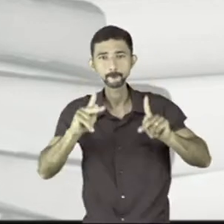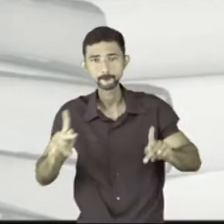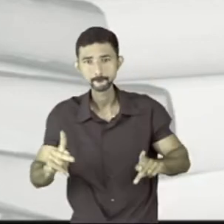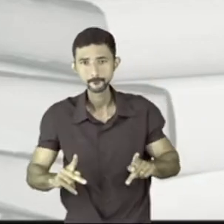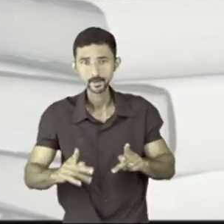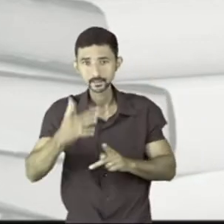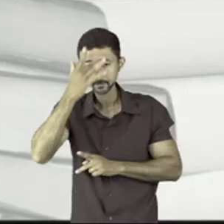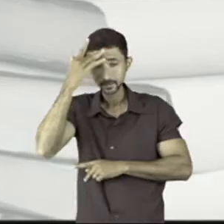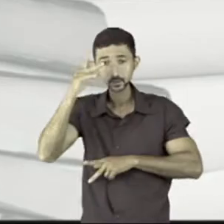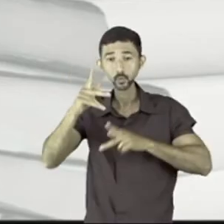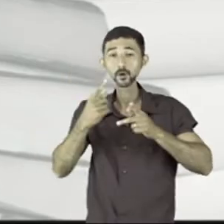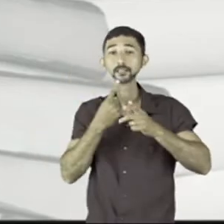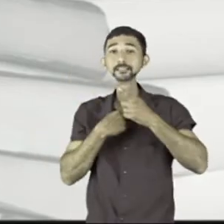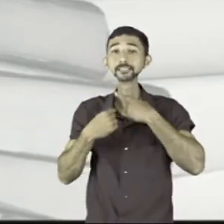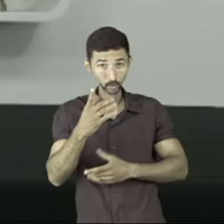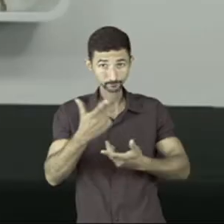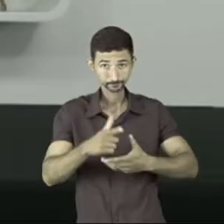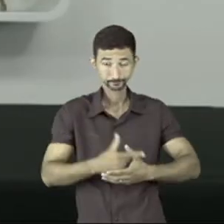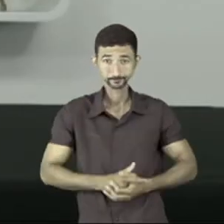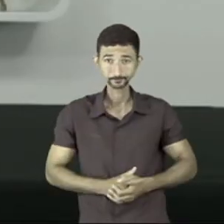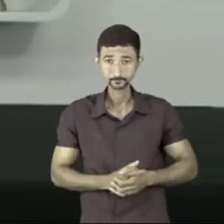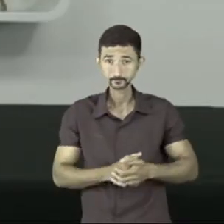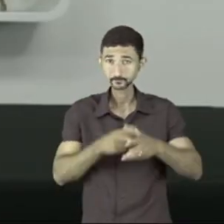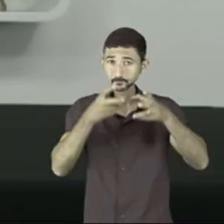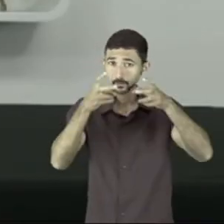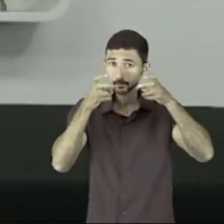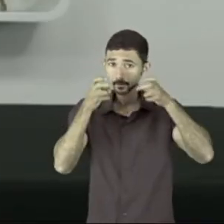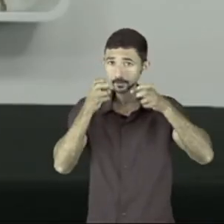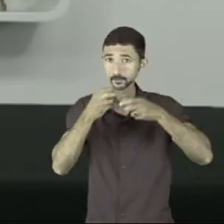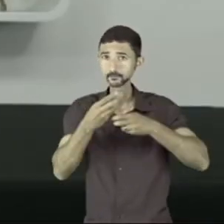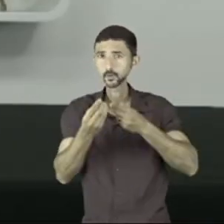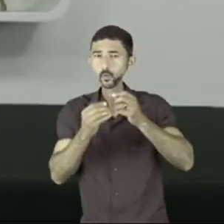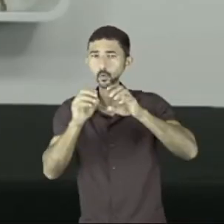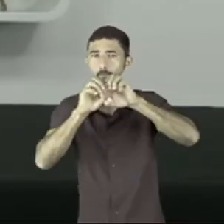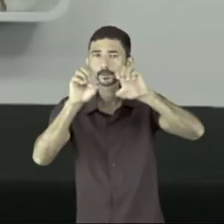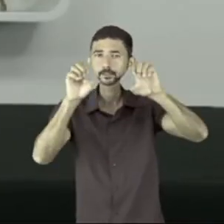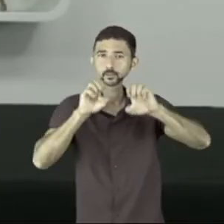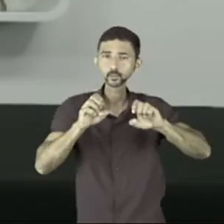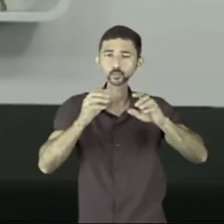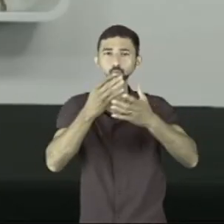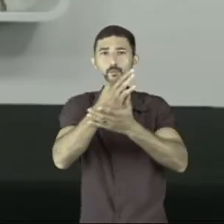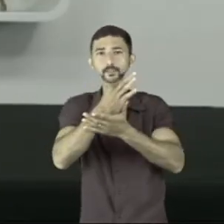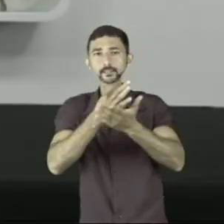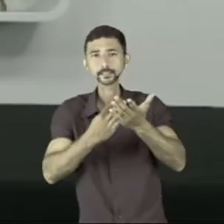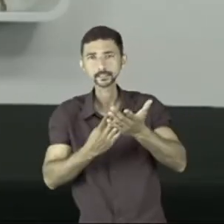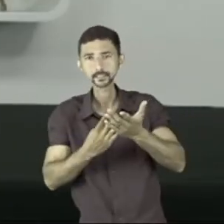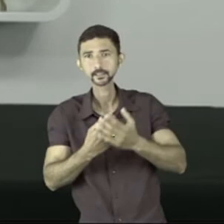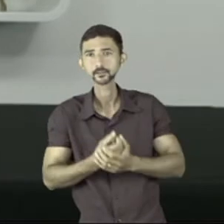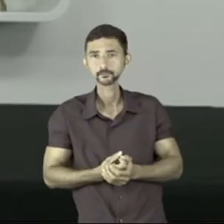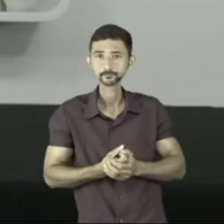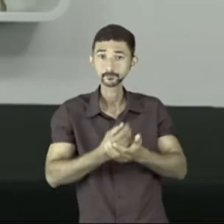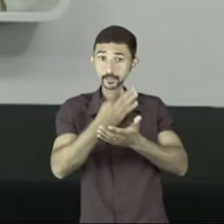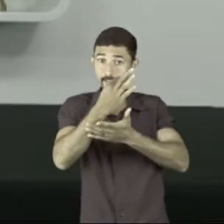pessoas desejam, ela seja alcançada. Você percebeu como a estrutura do texto, do texto verbal, tá bom?